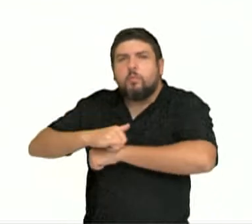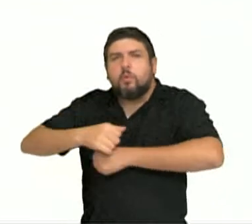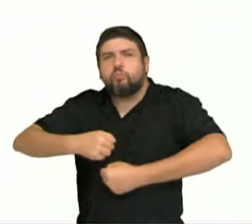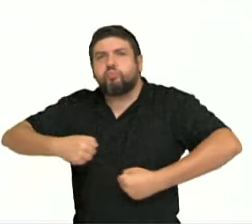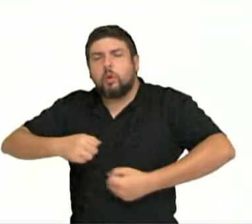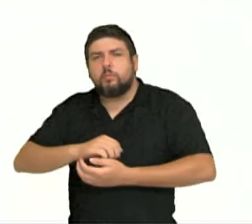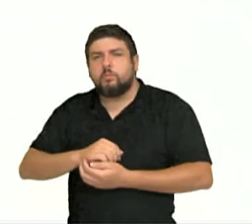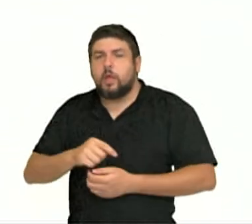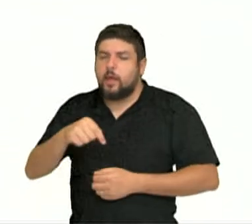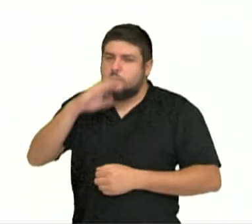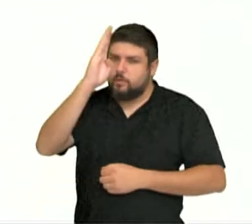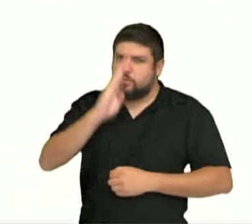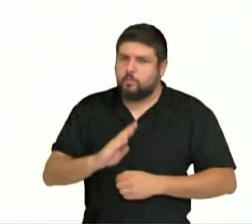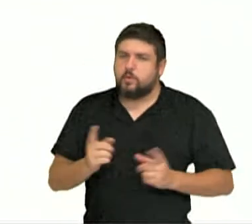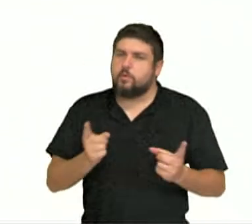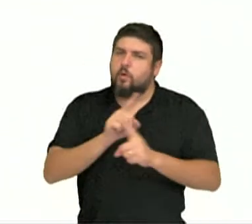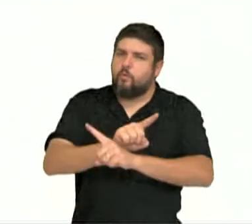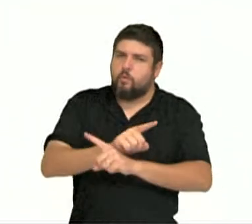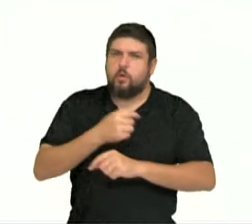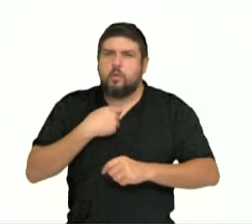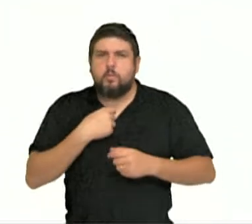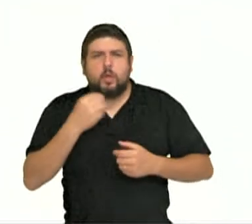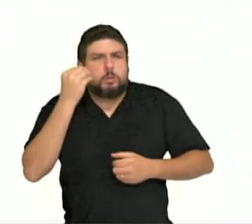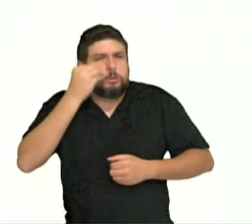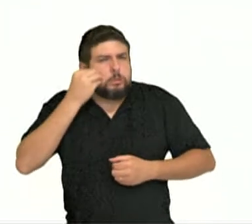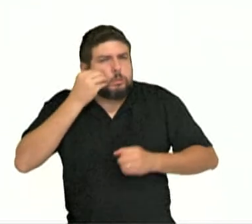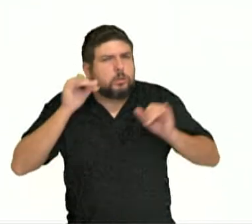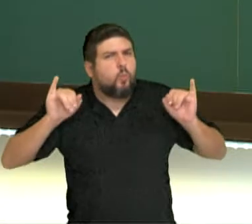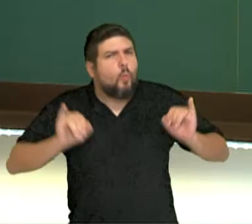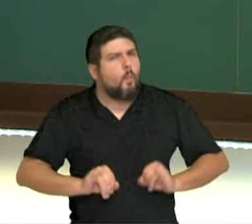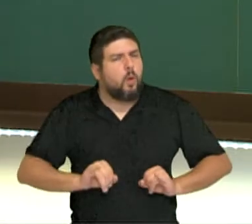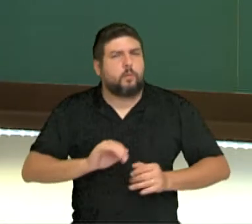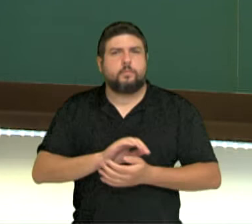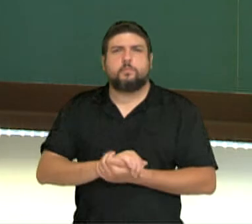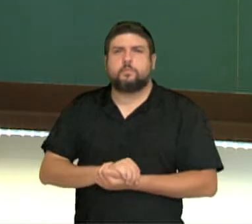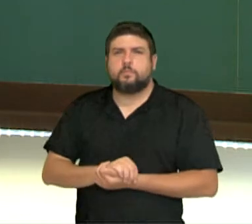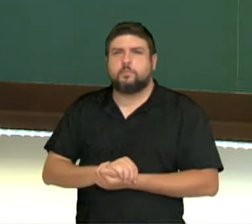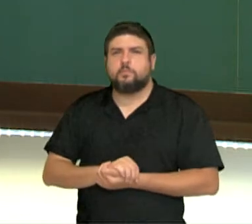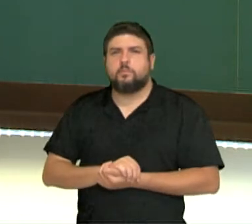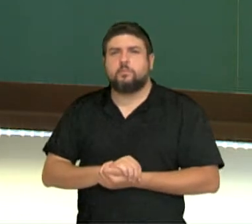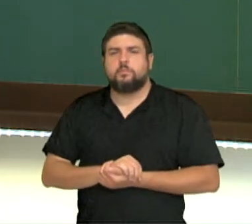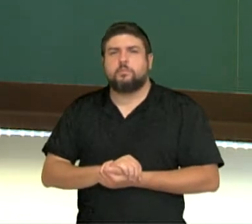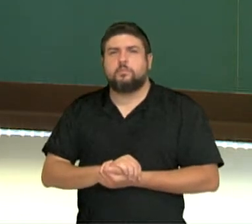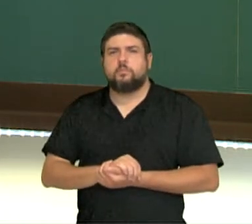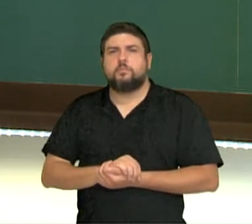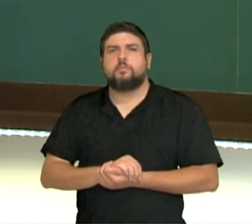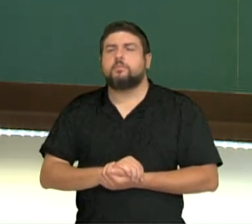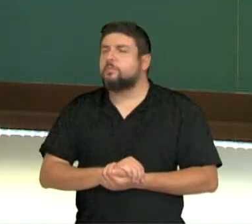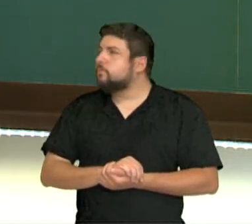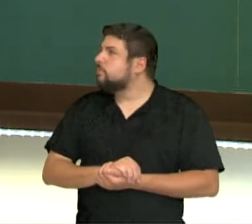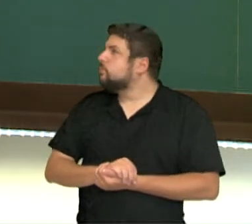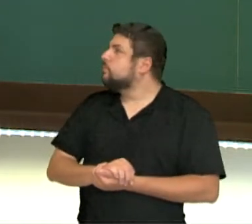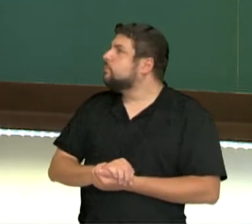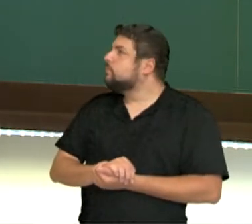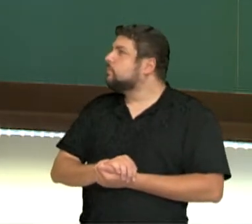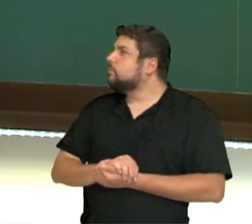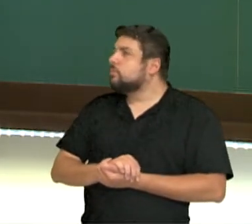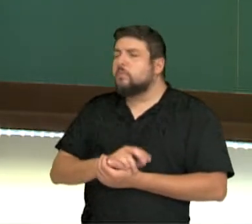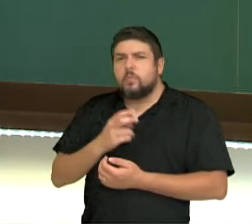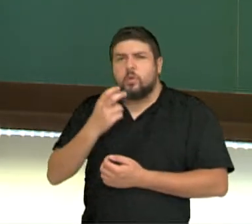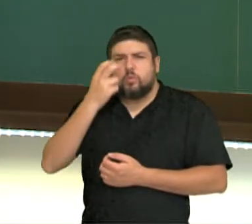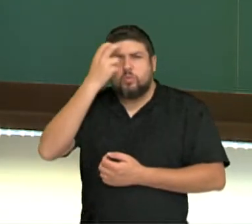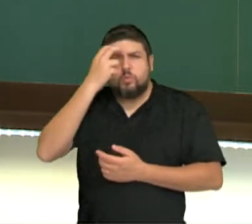Usa-se de muitos artifícios para tentar emagrecer. Culturas diferentes têm visões diferentes acerca da beleza